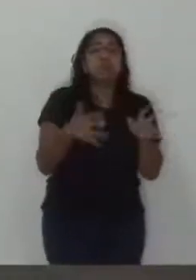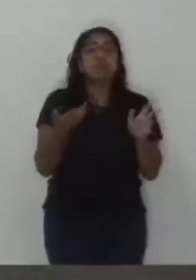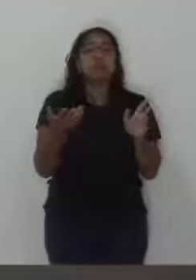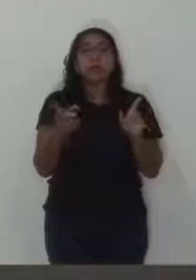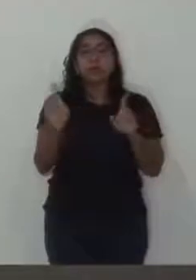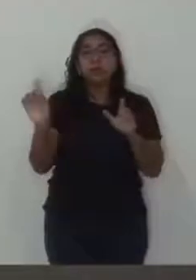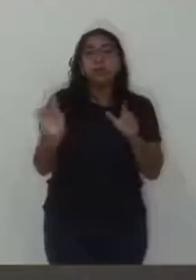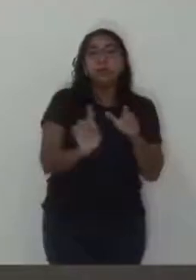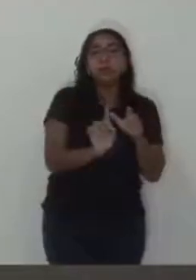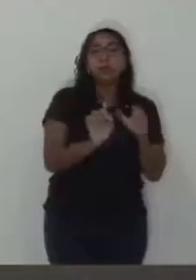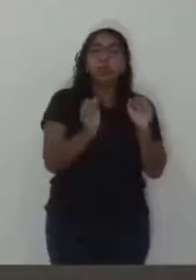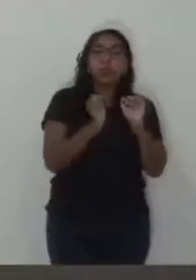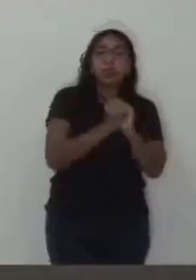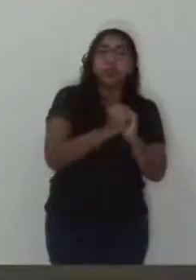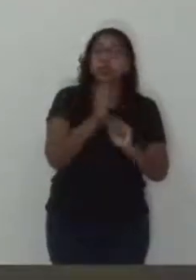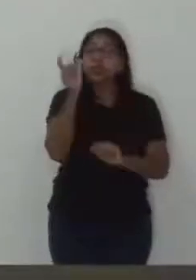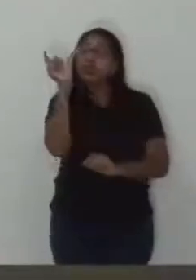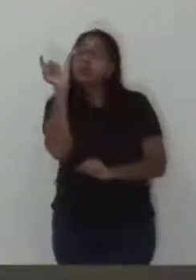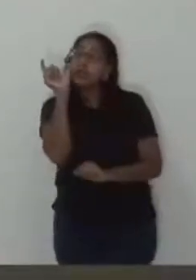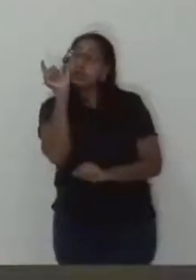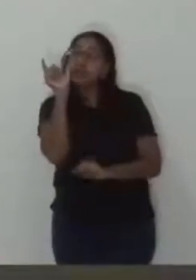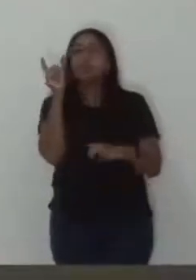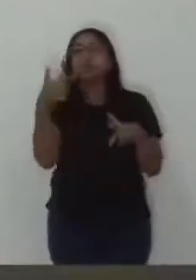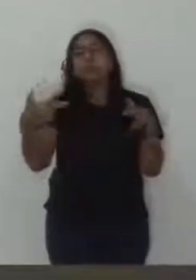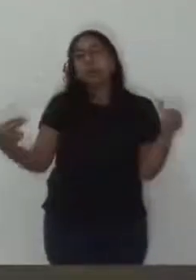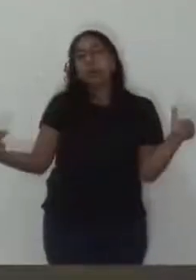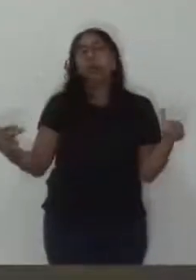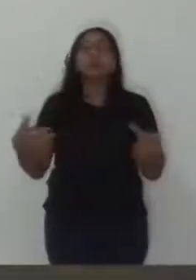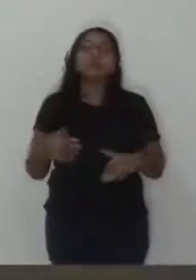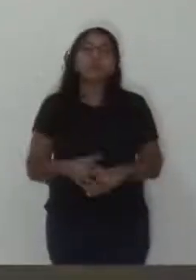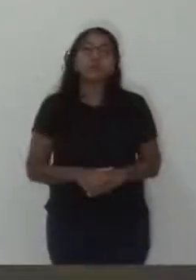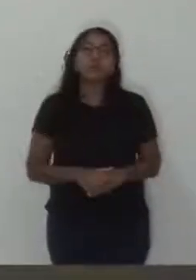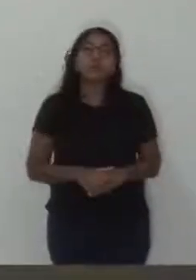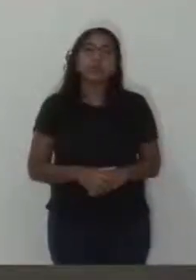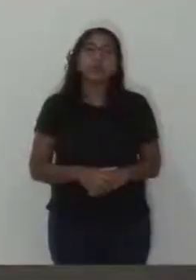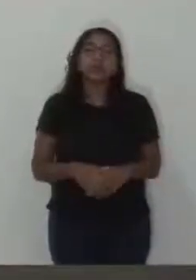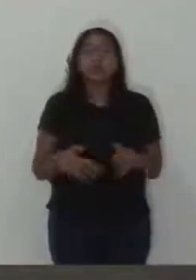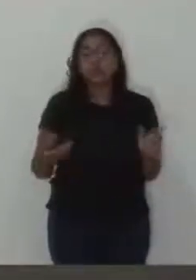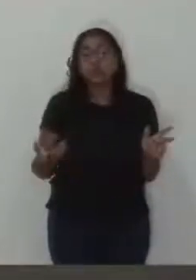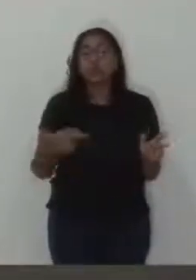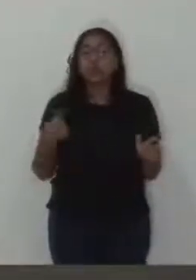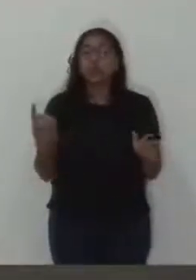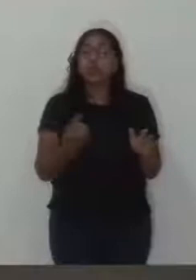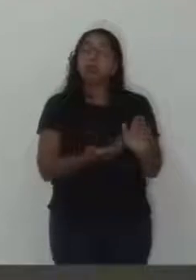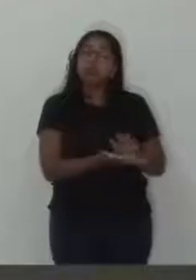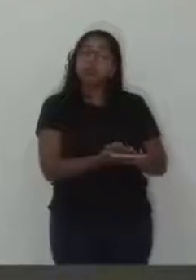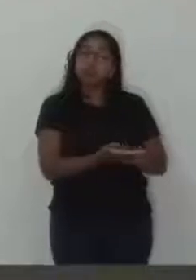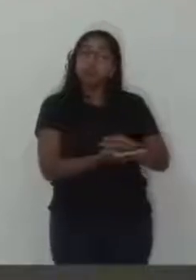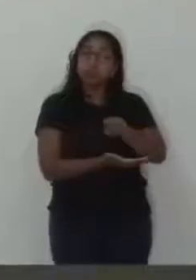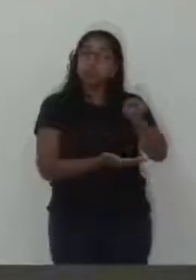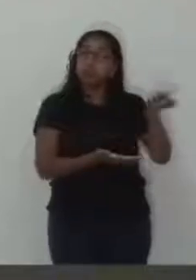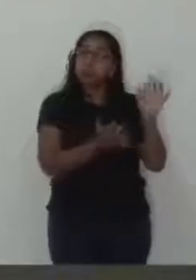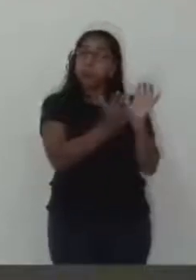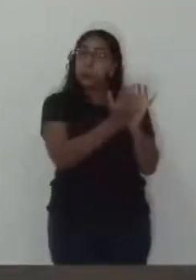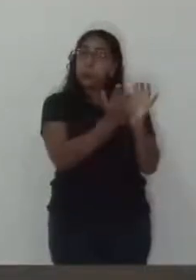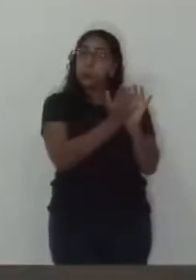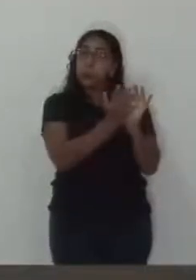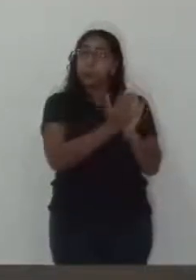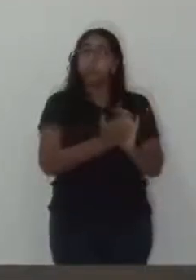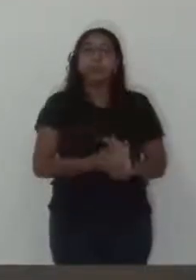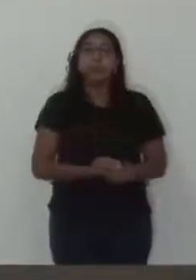participando, assistindo, ou de forma direta ou indireta. Essa é uma situação que merece todo o nosso aplauso aos blocos que